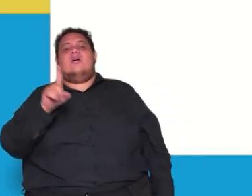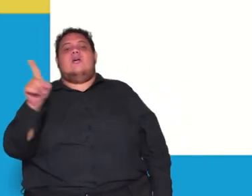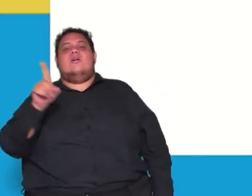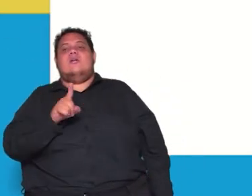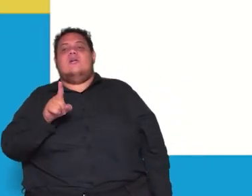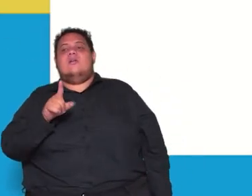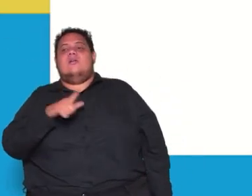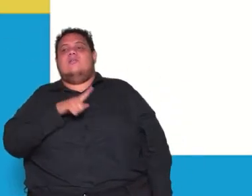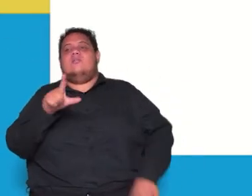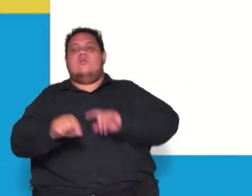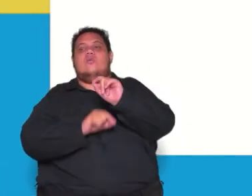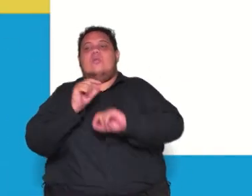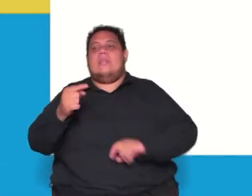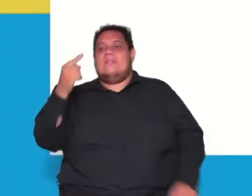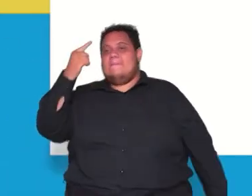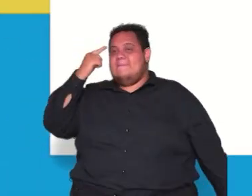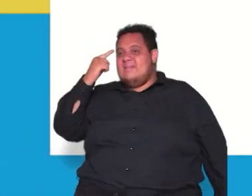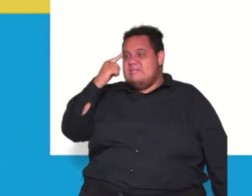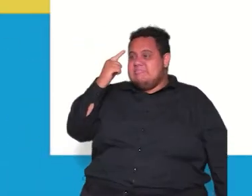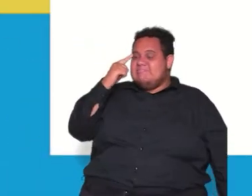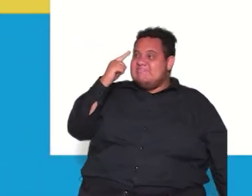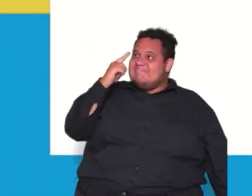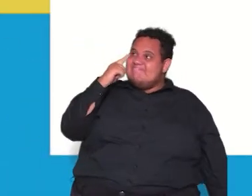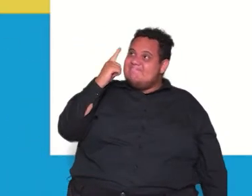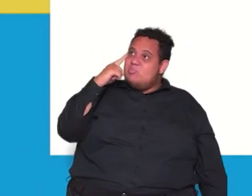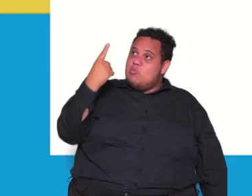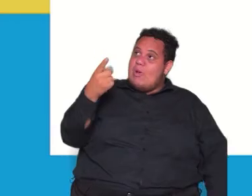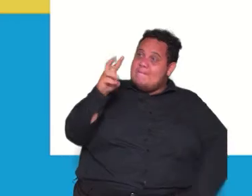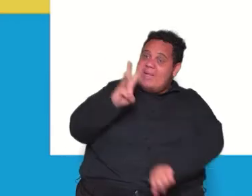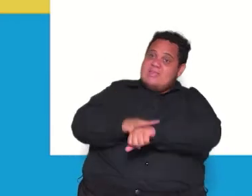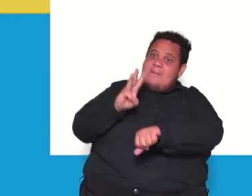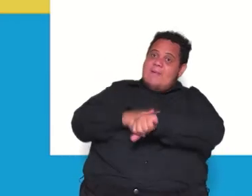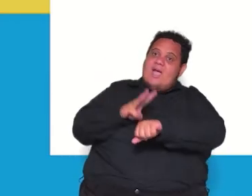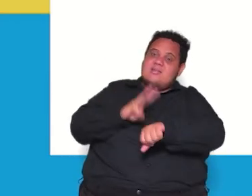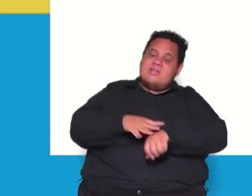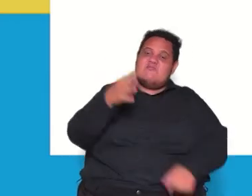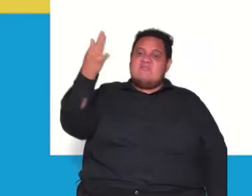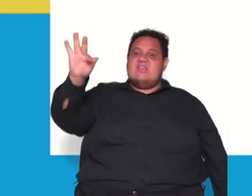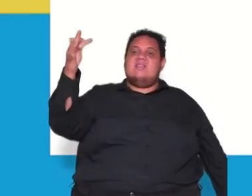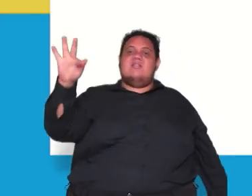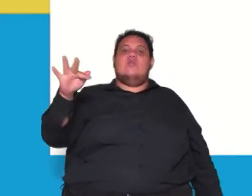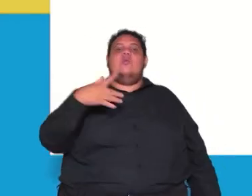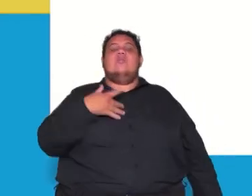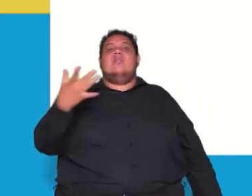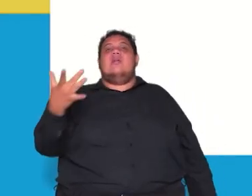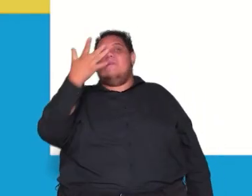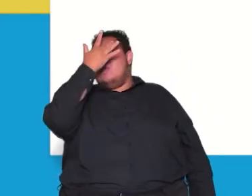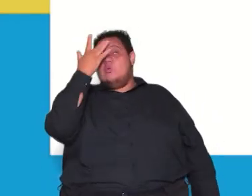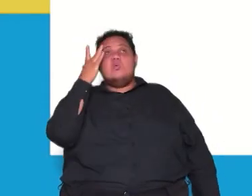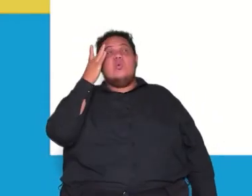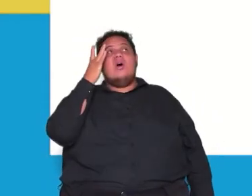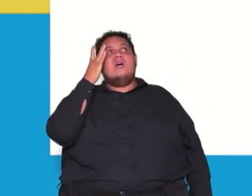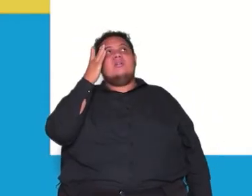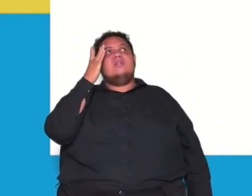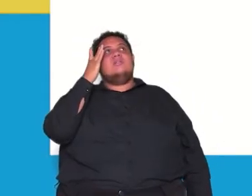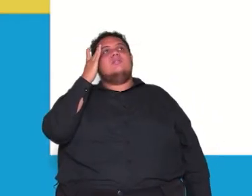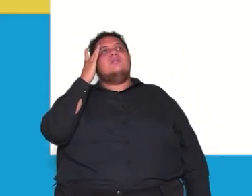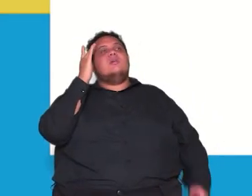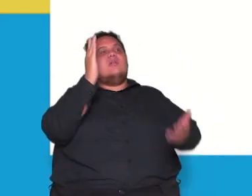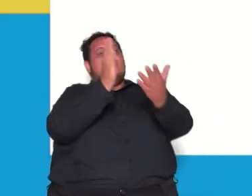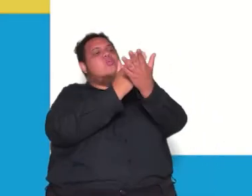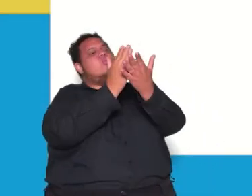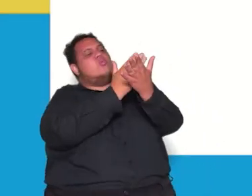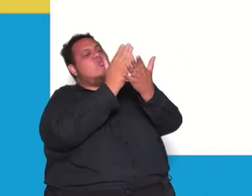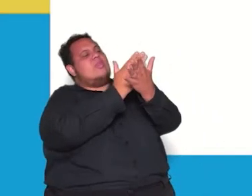chamados pensadores um era matemático o que era físico eles eram chamados de enciclopedistas foram eles